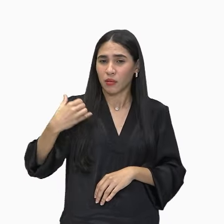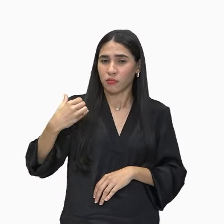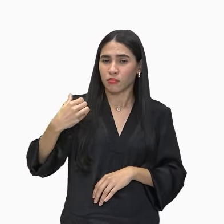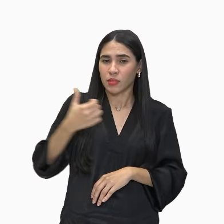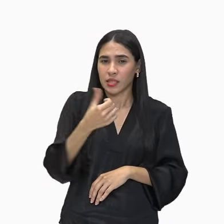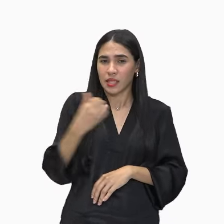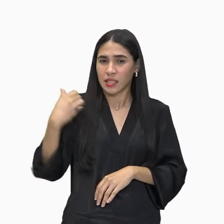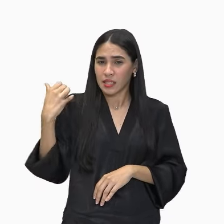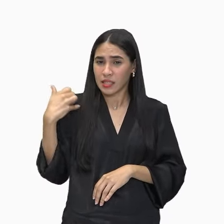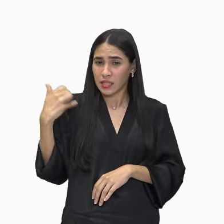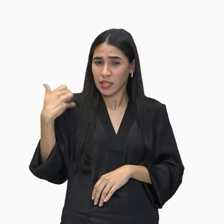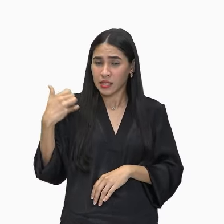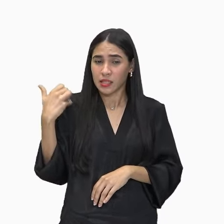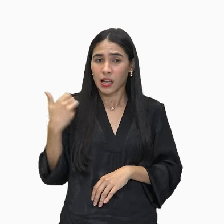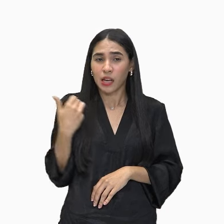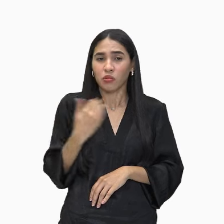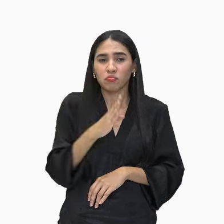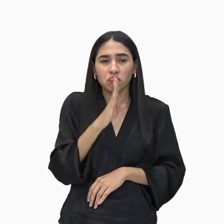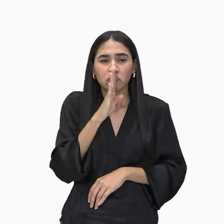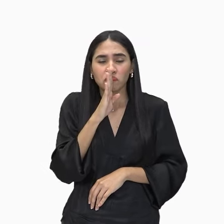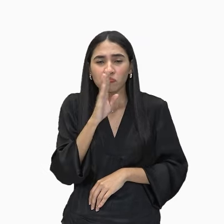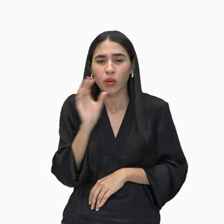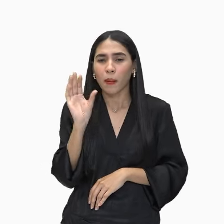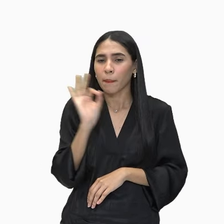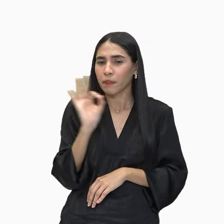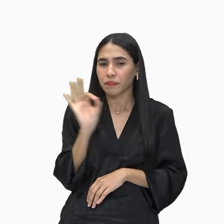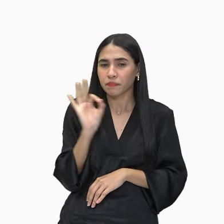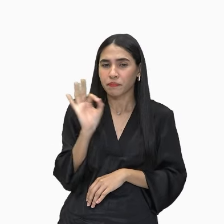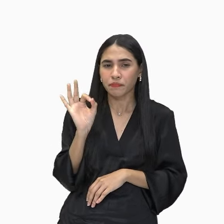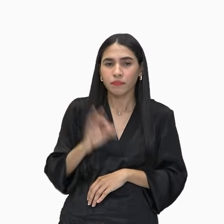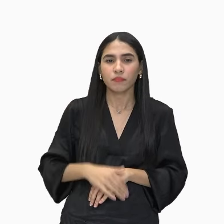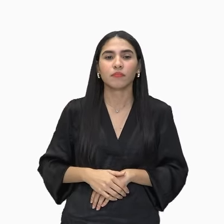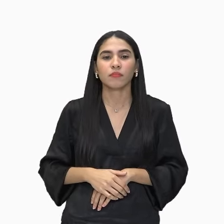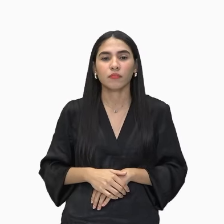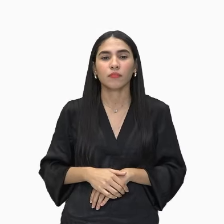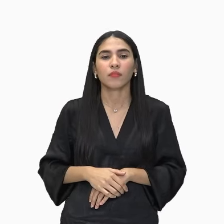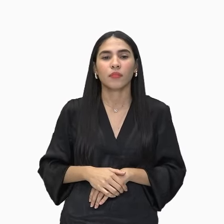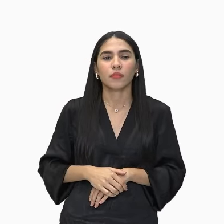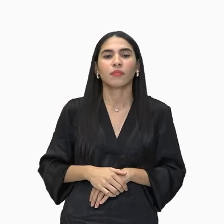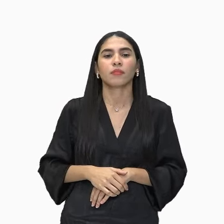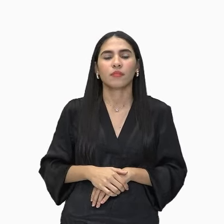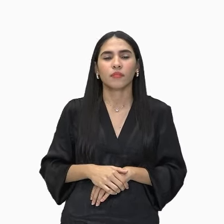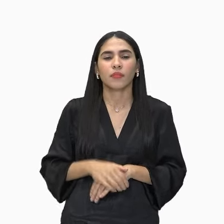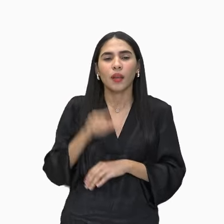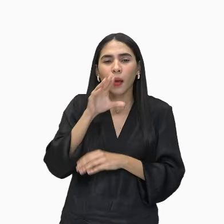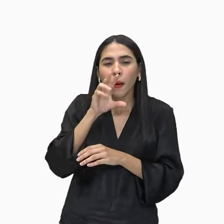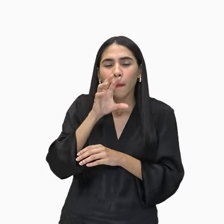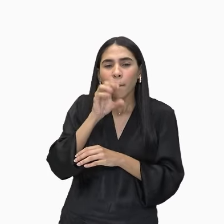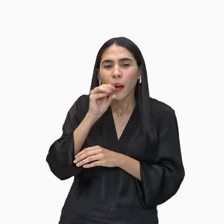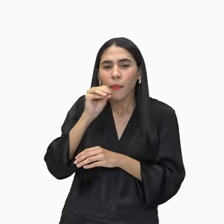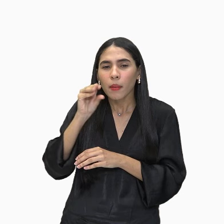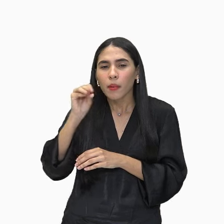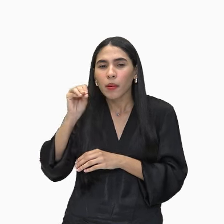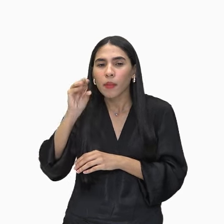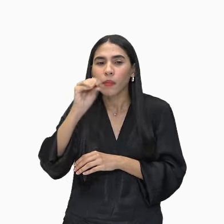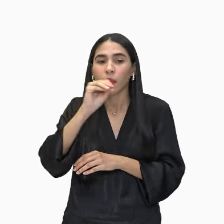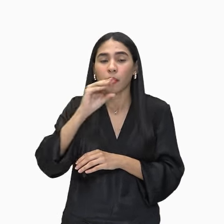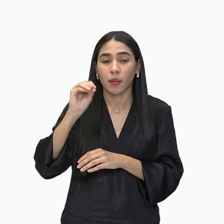anos não falando. Se o incitavam